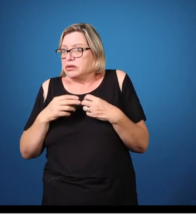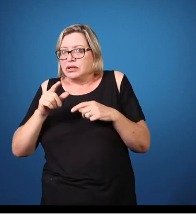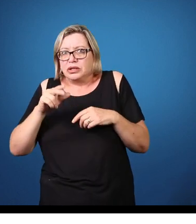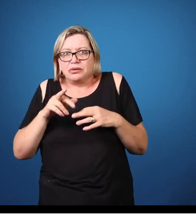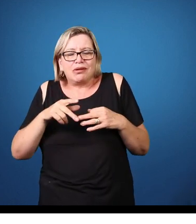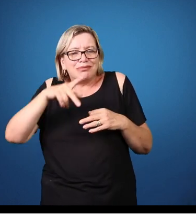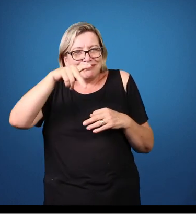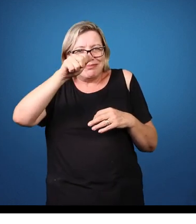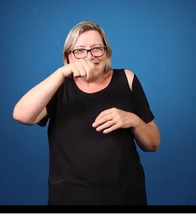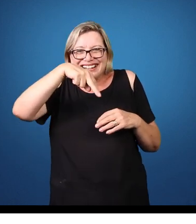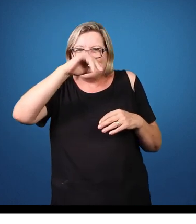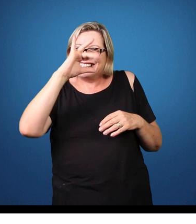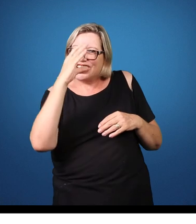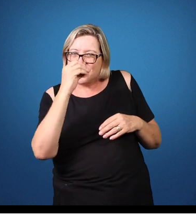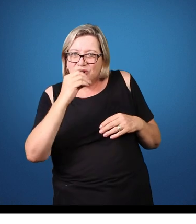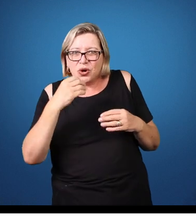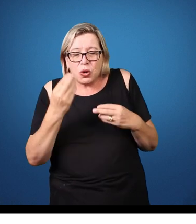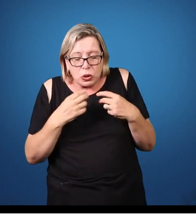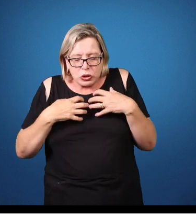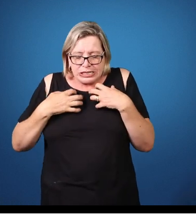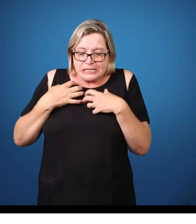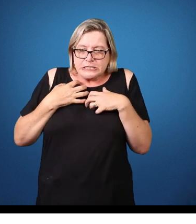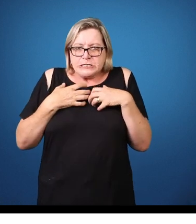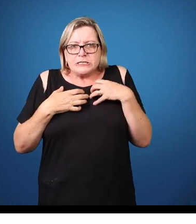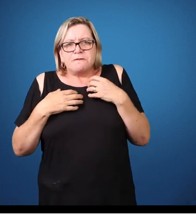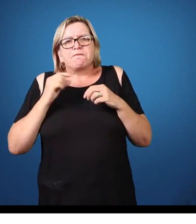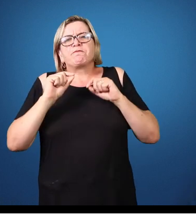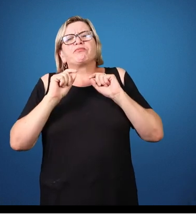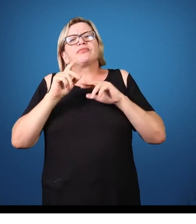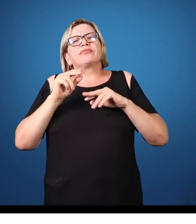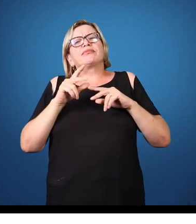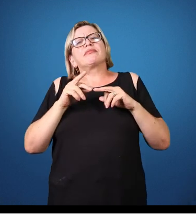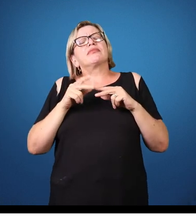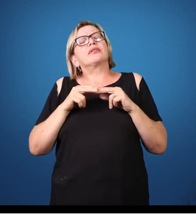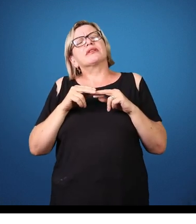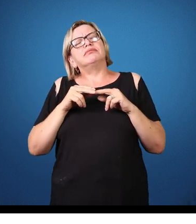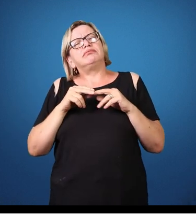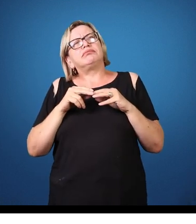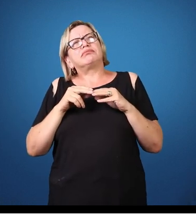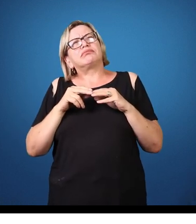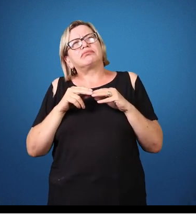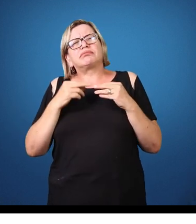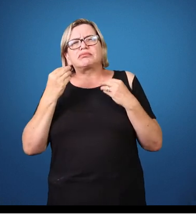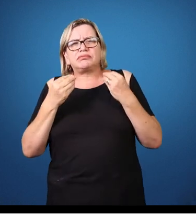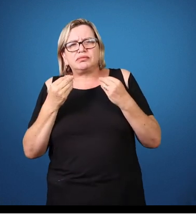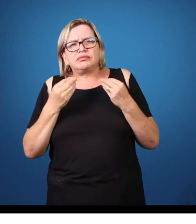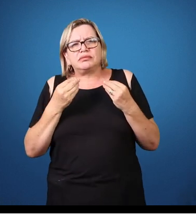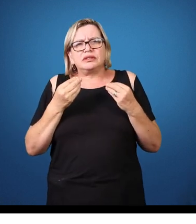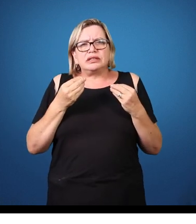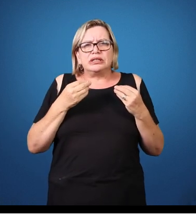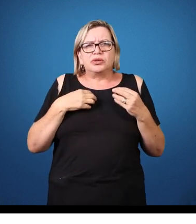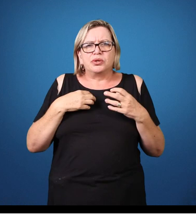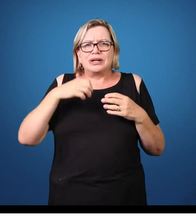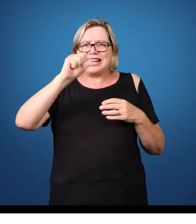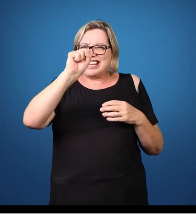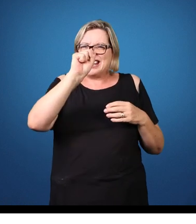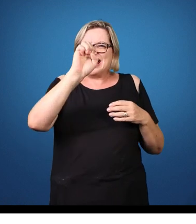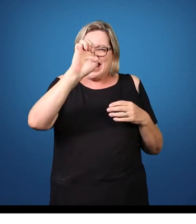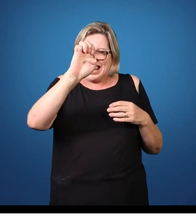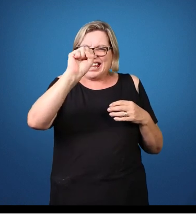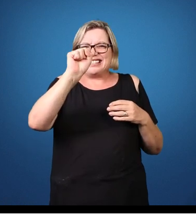transtorno de estresse pós-traumático, ansiedade generalizada, ou seja, é um sentimento de